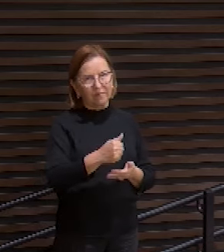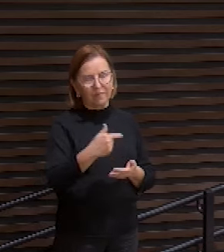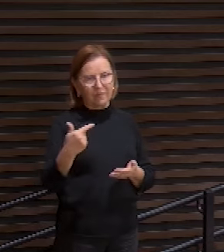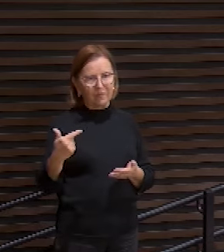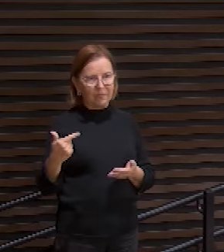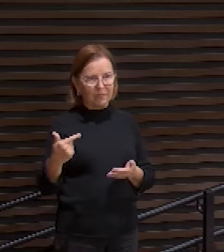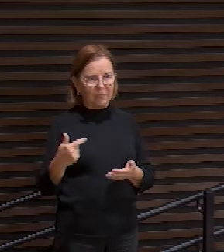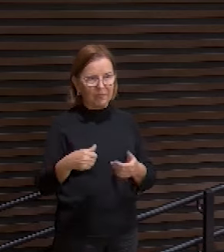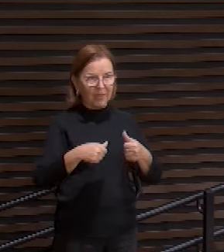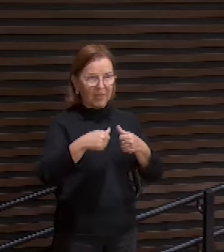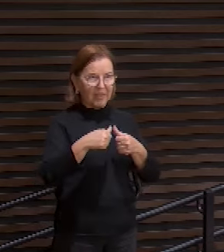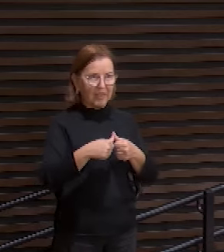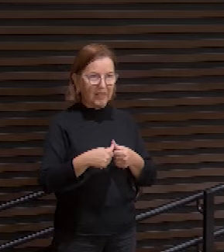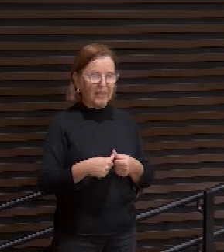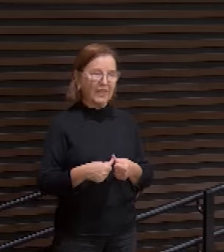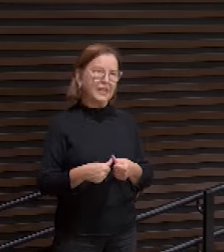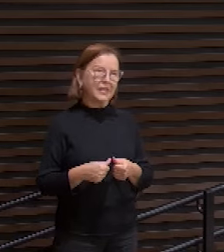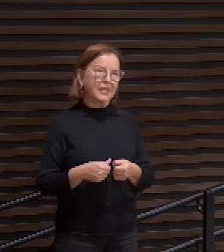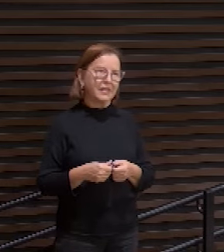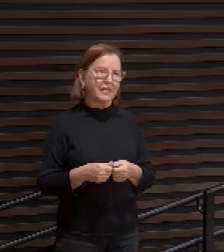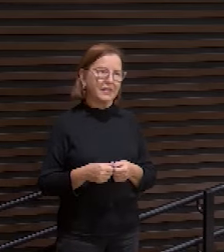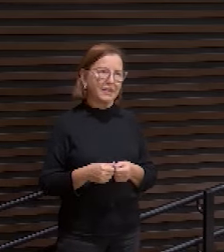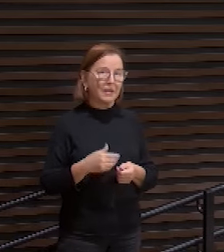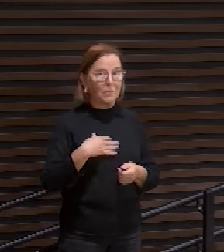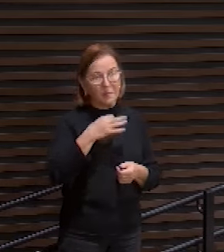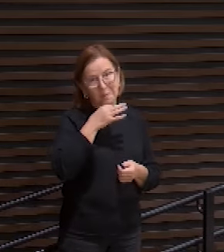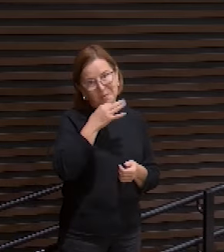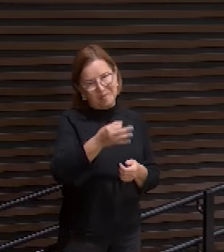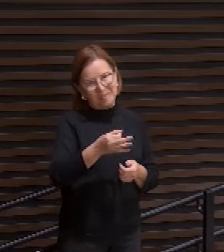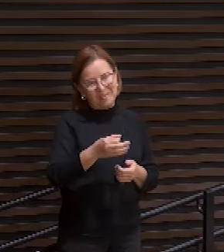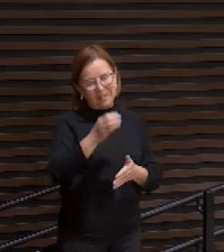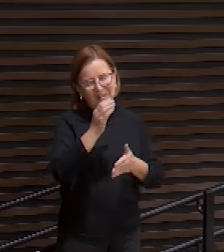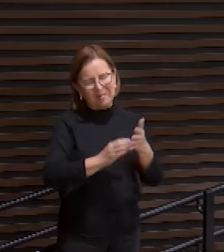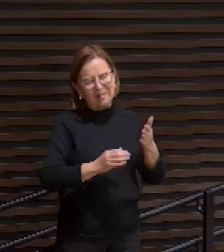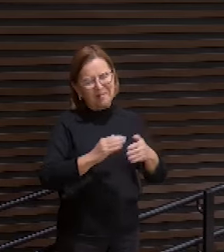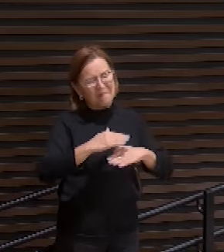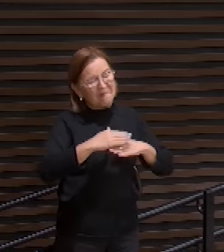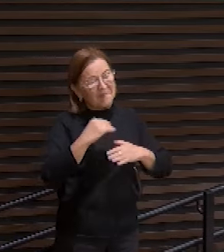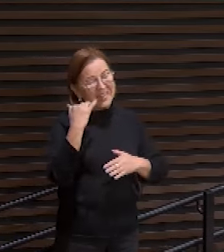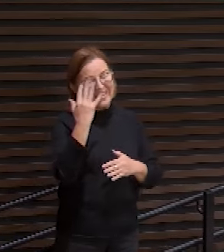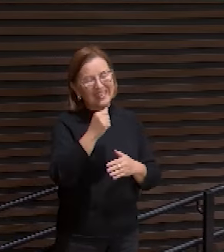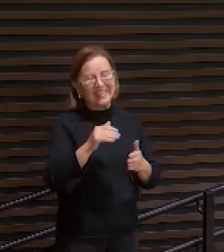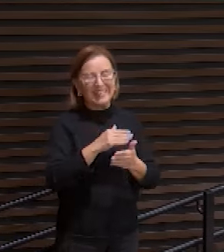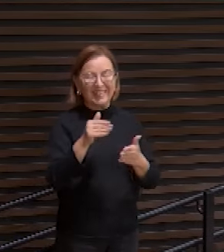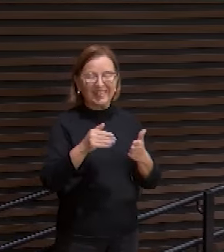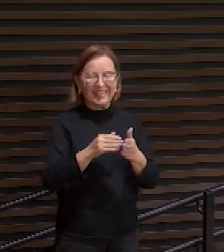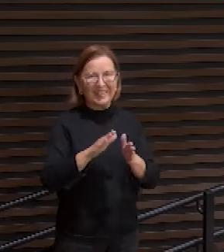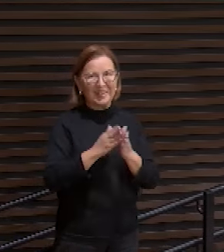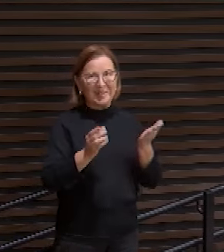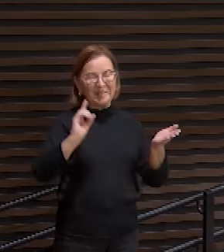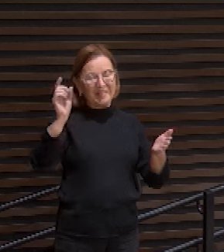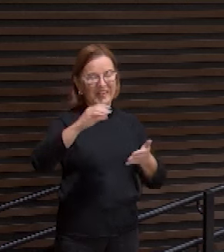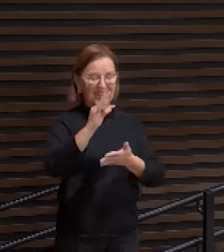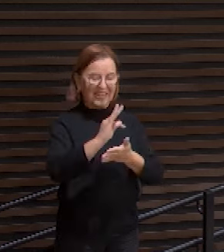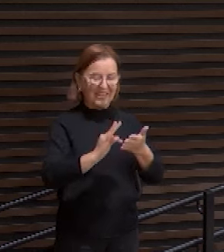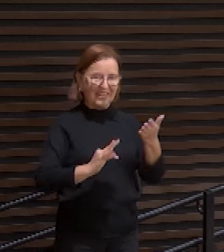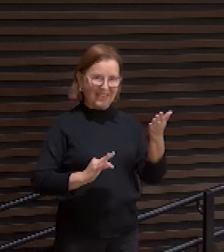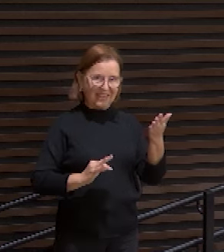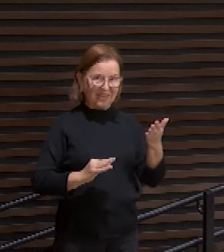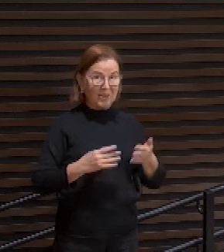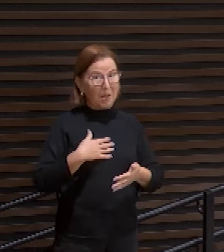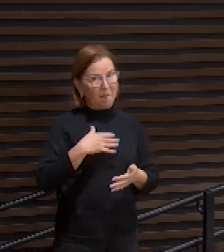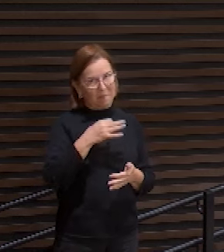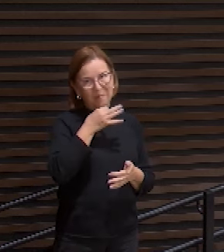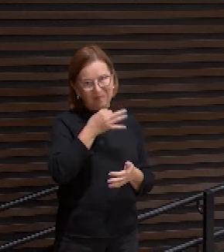irmãos, como eu disse, é, ao meu ver, um dos capítulos mais lindos de toda a Bíblia. É um dos textos, também, ao meu ver,